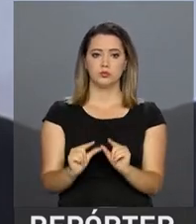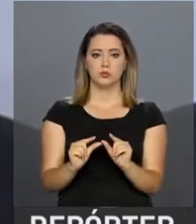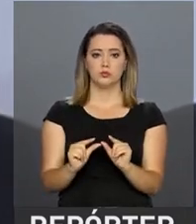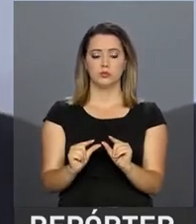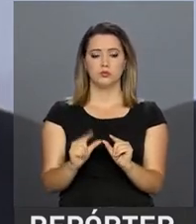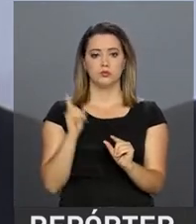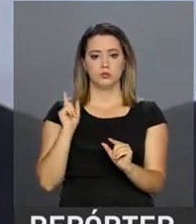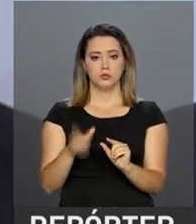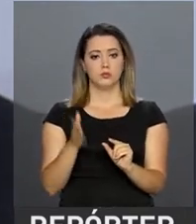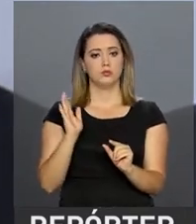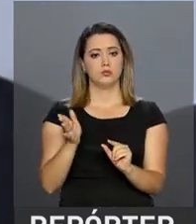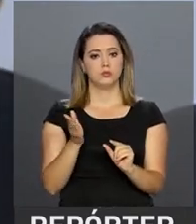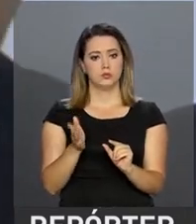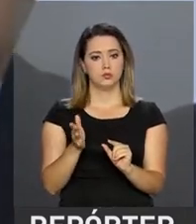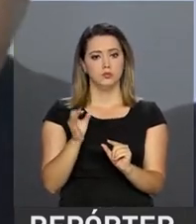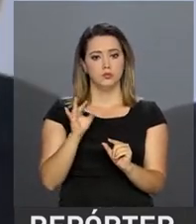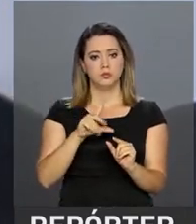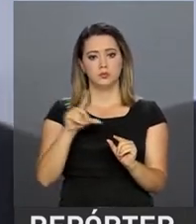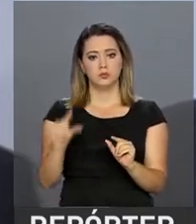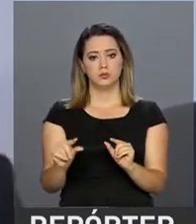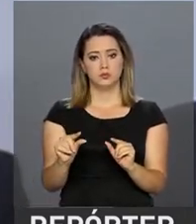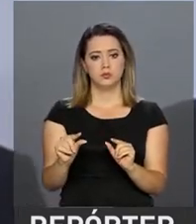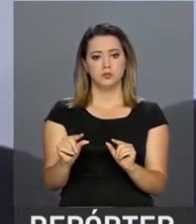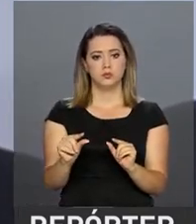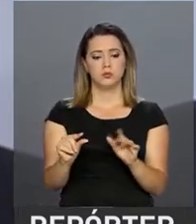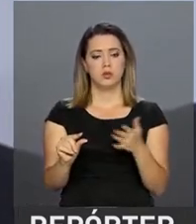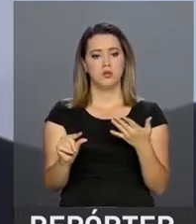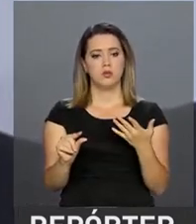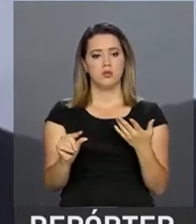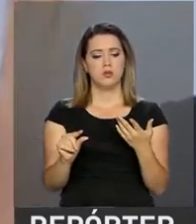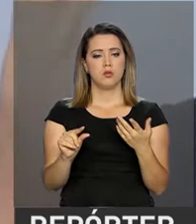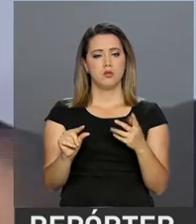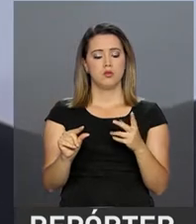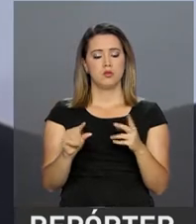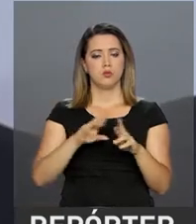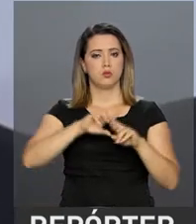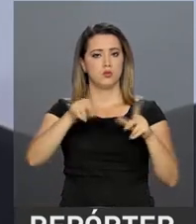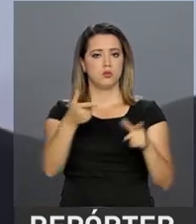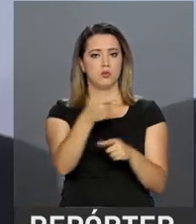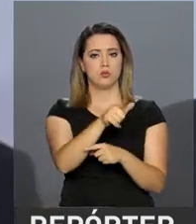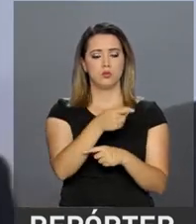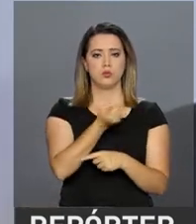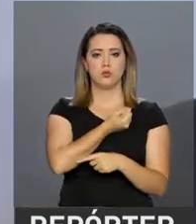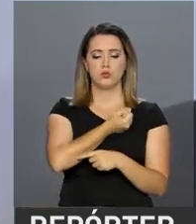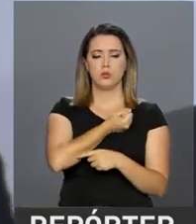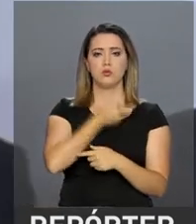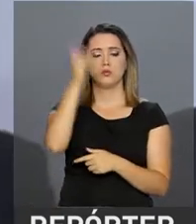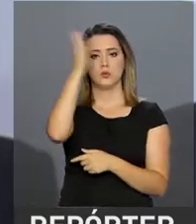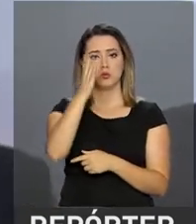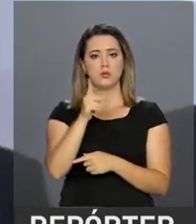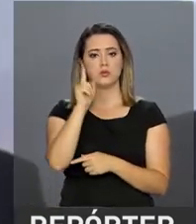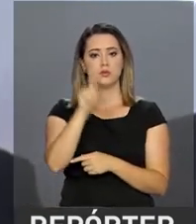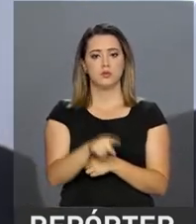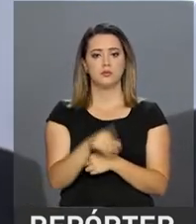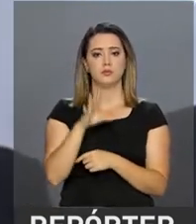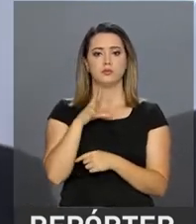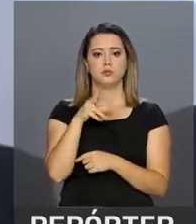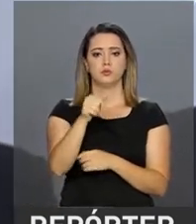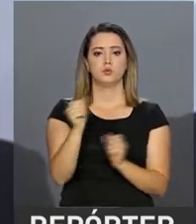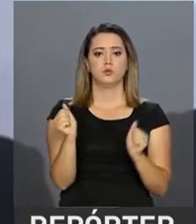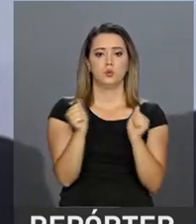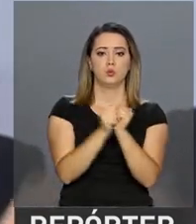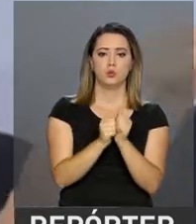bastante baixo dentro dos padrões históricos brasileiros. Tudo isso é algo que se